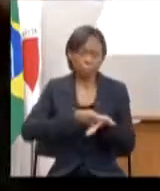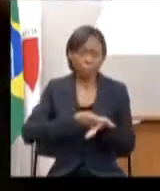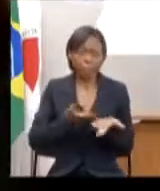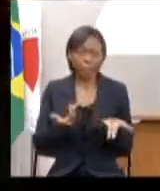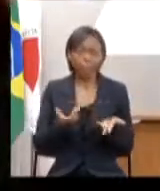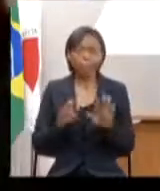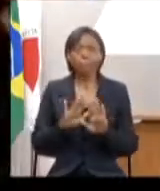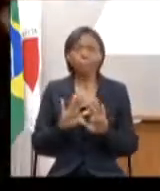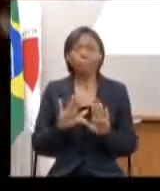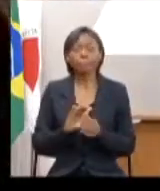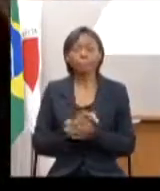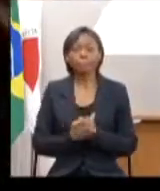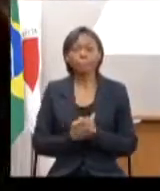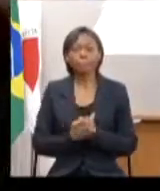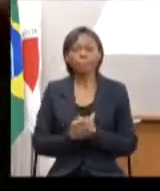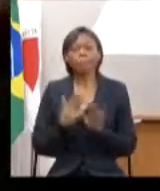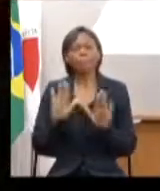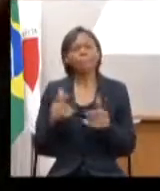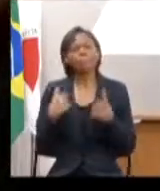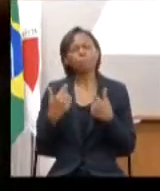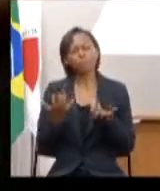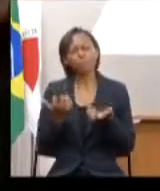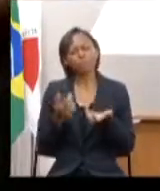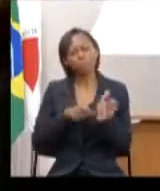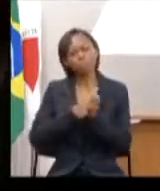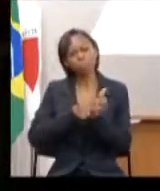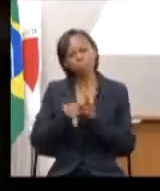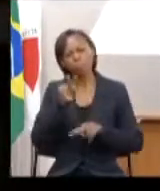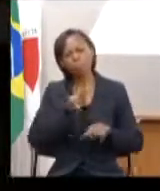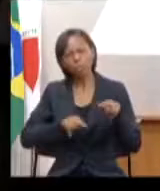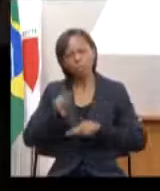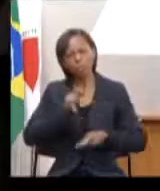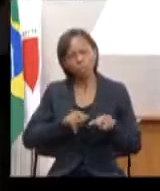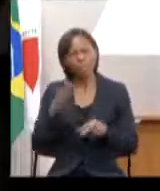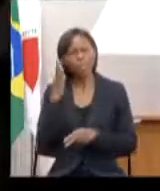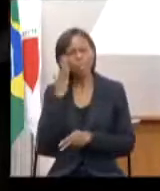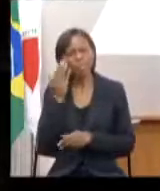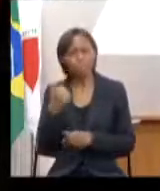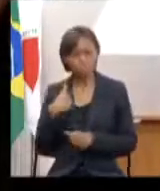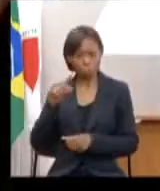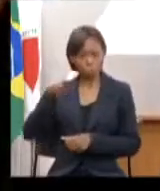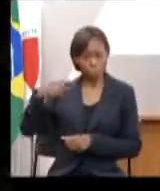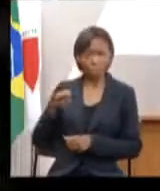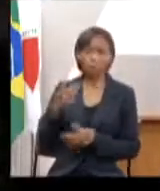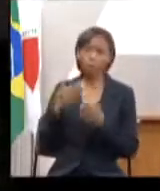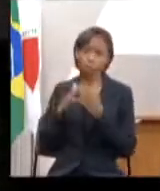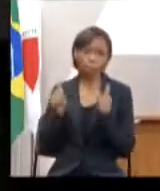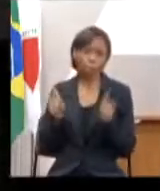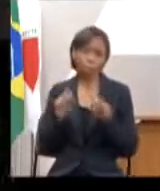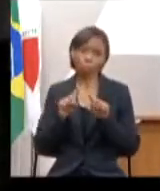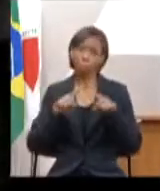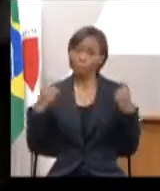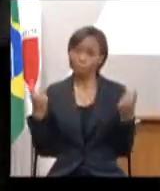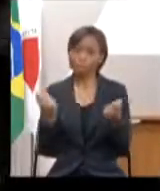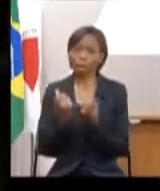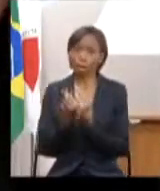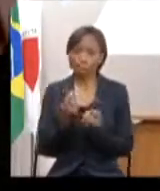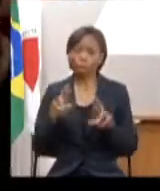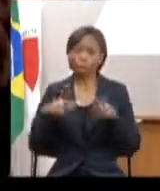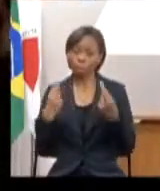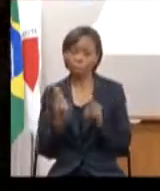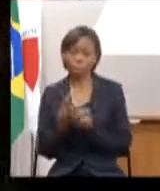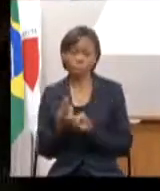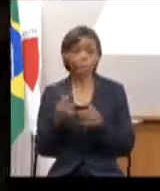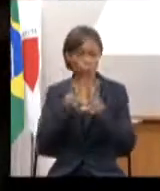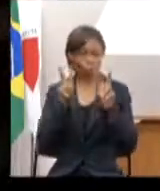gigantesco mas então eu gostaria muito de analisar depois o caso eu peço a nós fazermos uma reunião sobre isso com